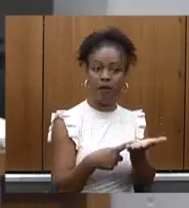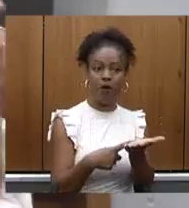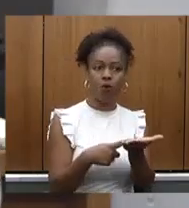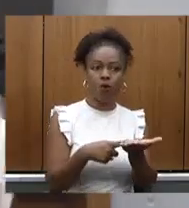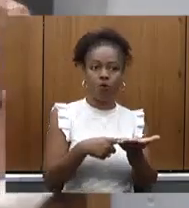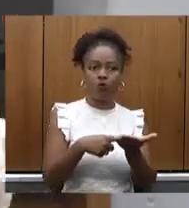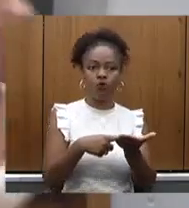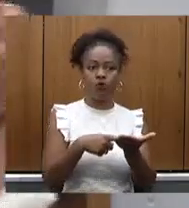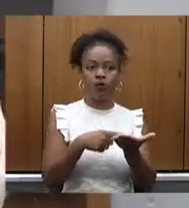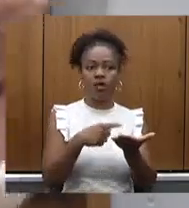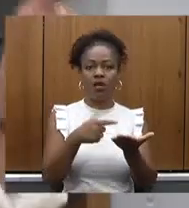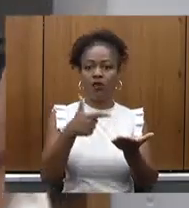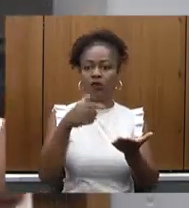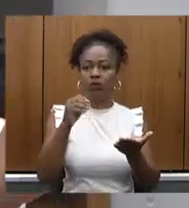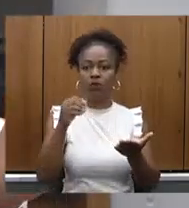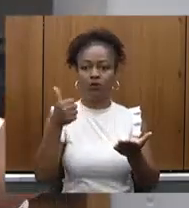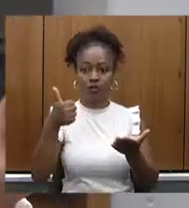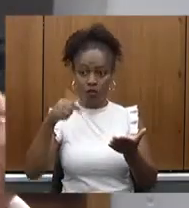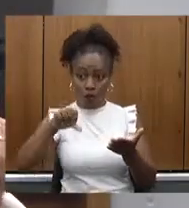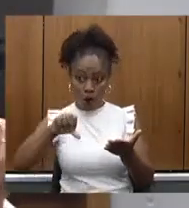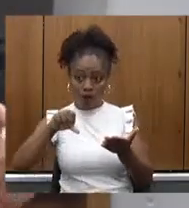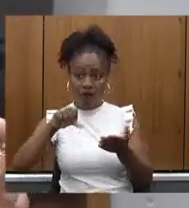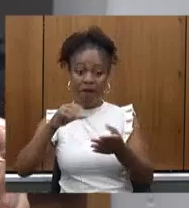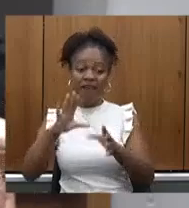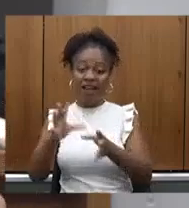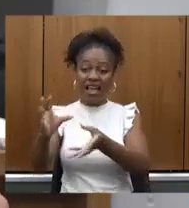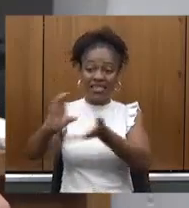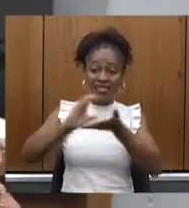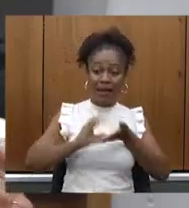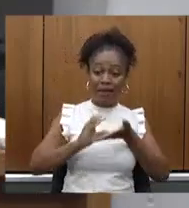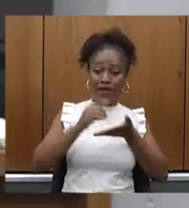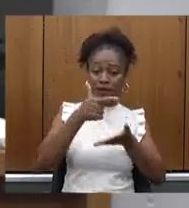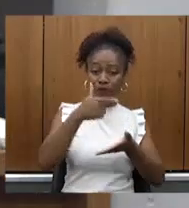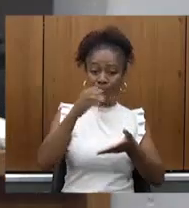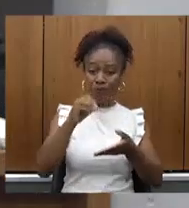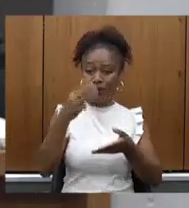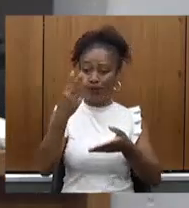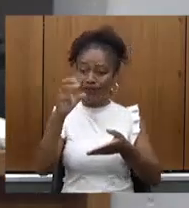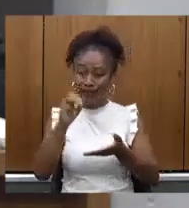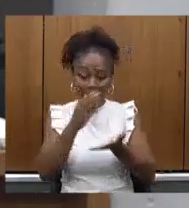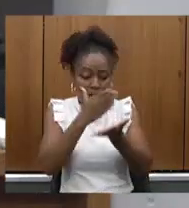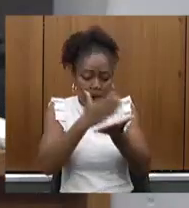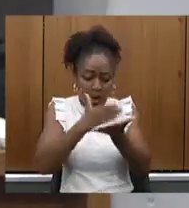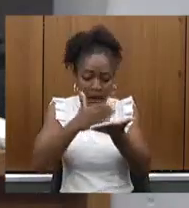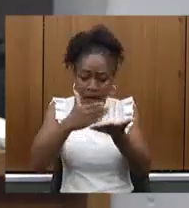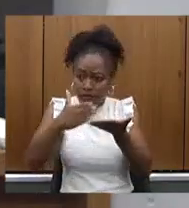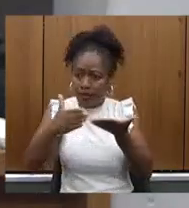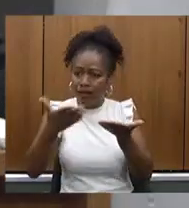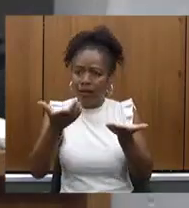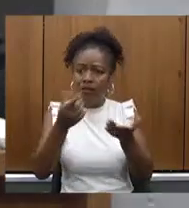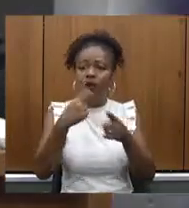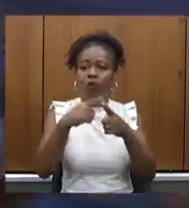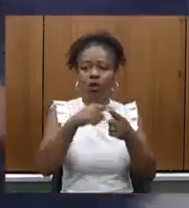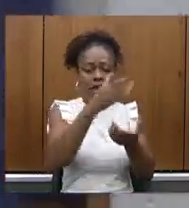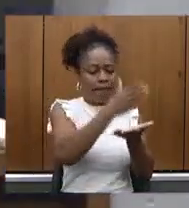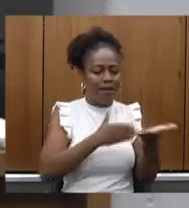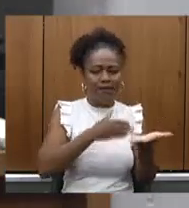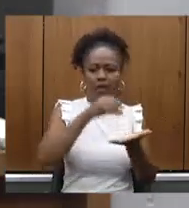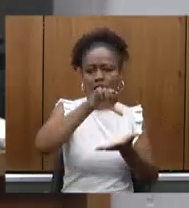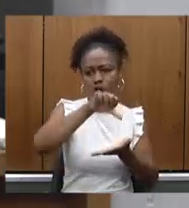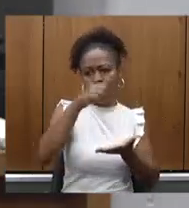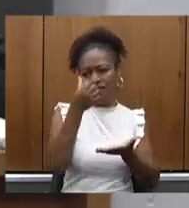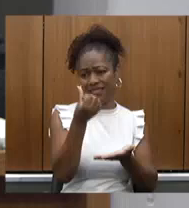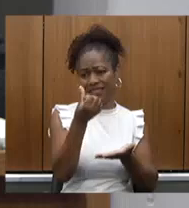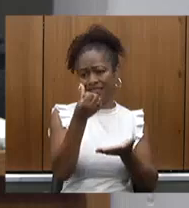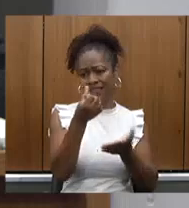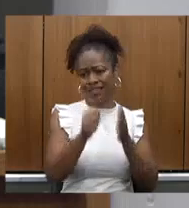que o município receberia em 2019 ele vai receber em 2030 parceladamente porque são 96 vezes esse